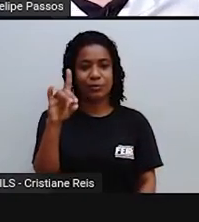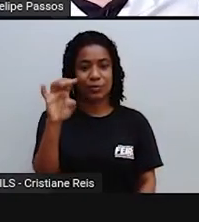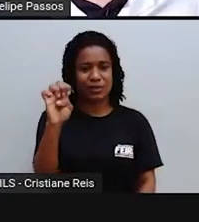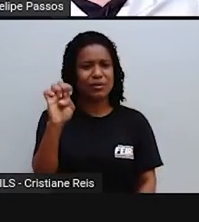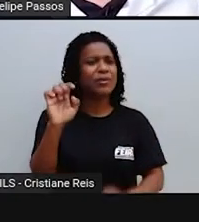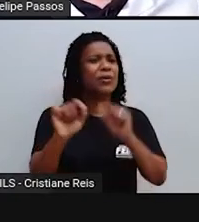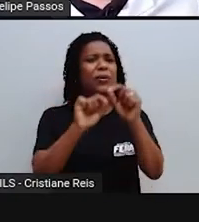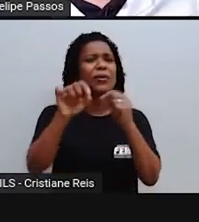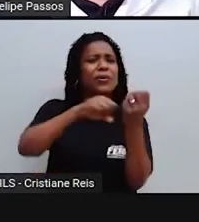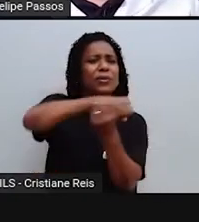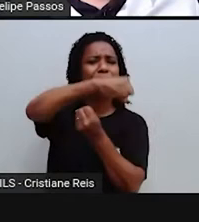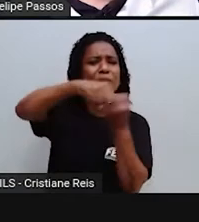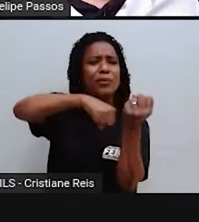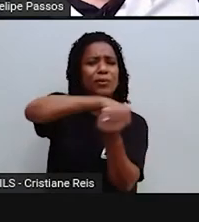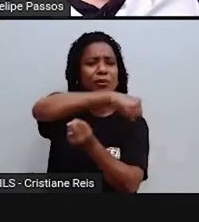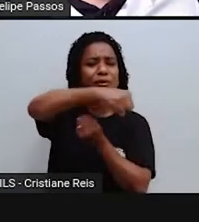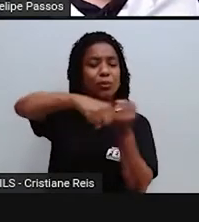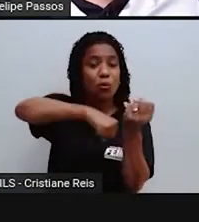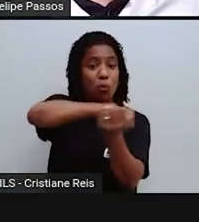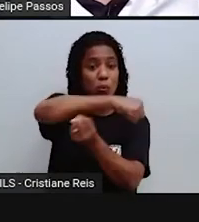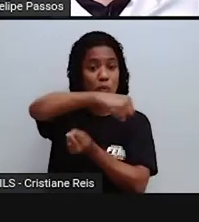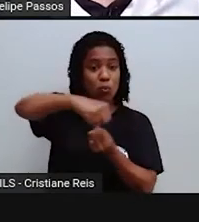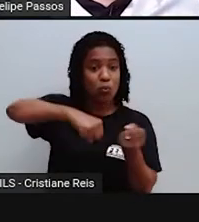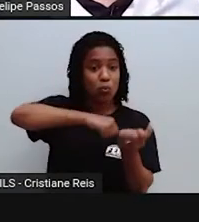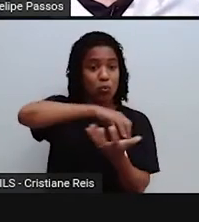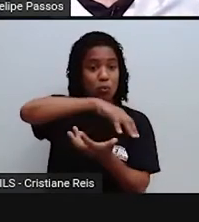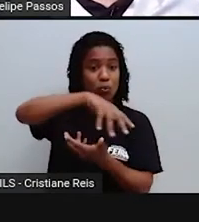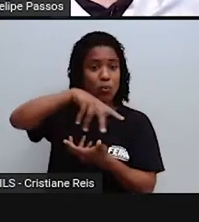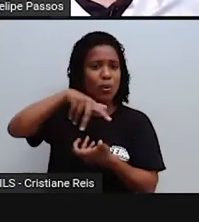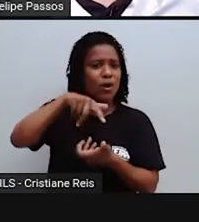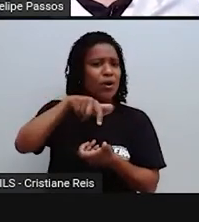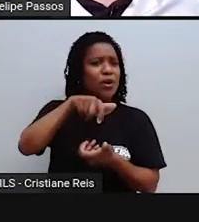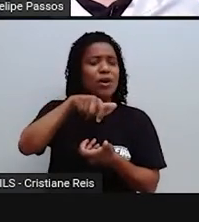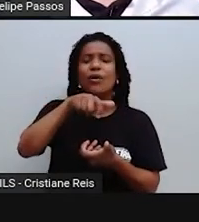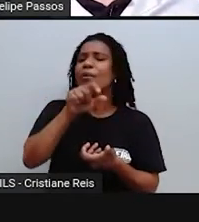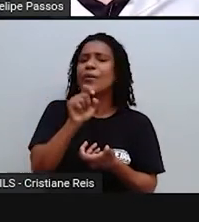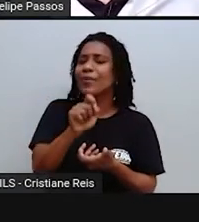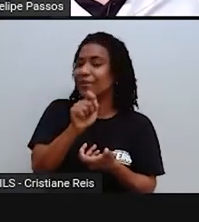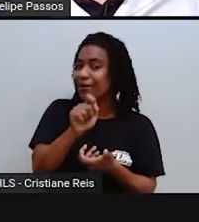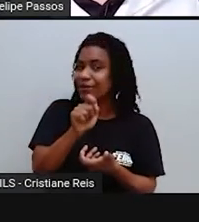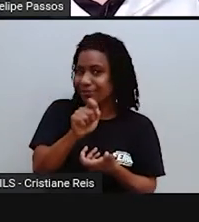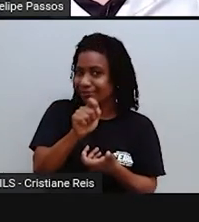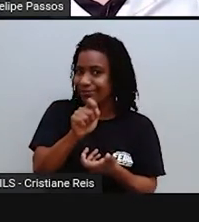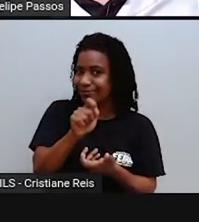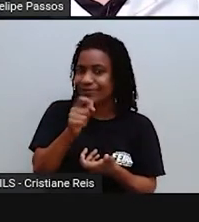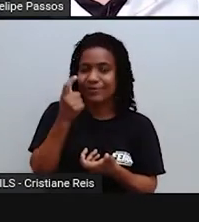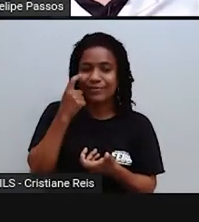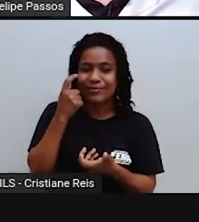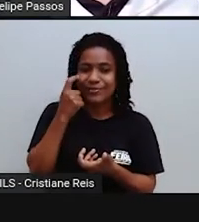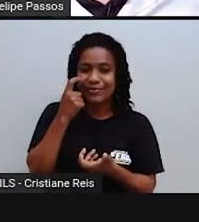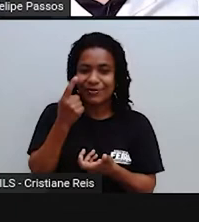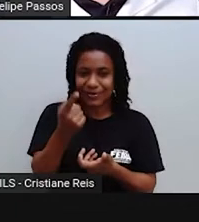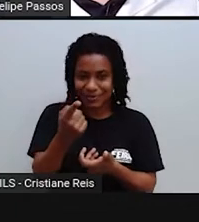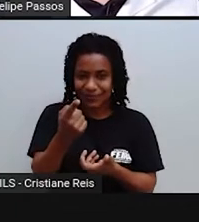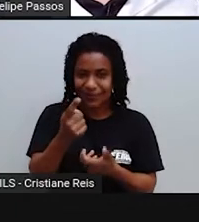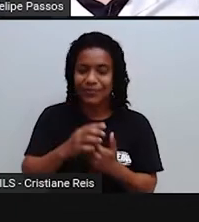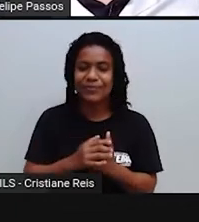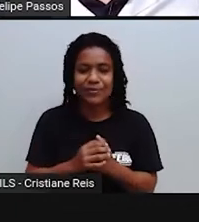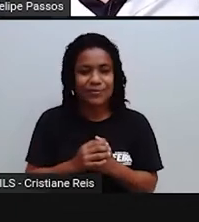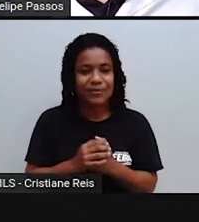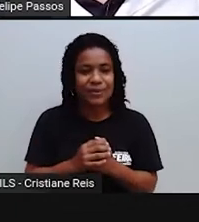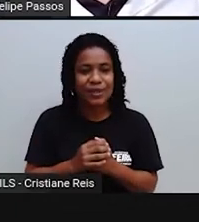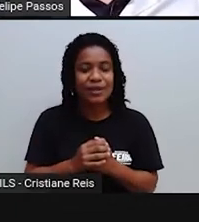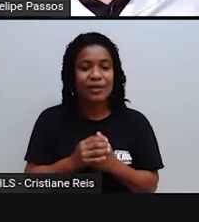TV, na internet, a gente ouve falar de sustentabilidade. Mas você sabe o que é sustentabilidade? Aí eu coloquei uma imagem que tem uma balança,